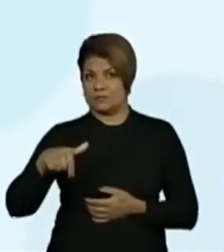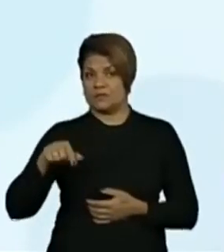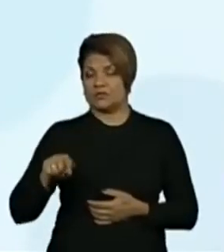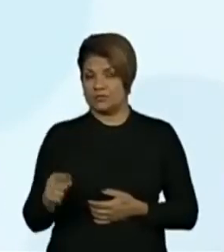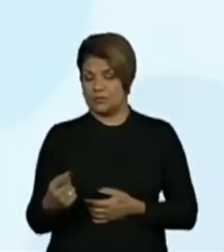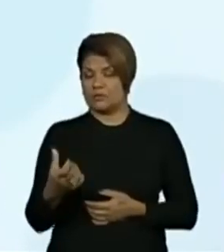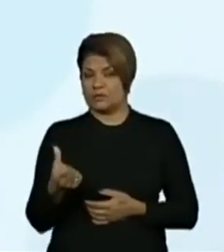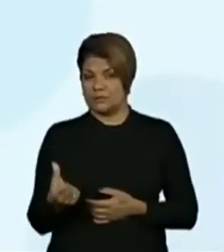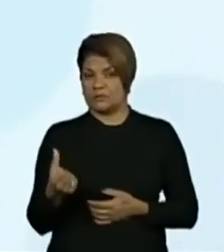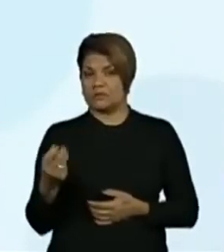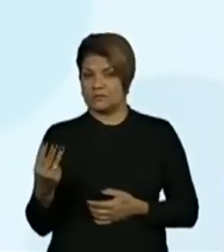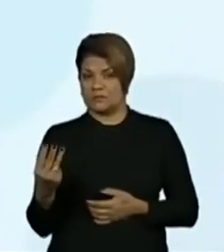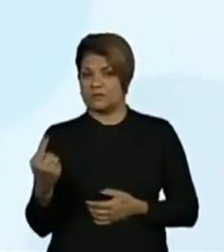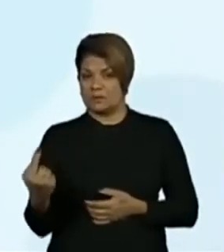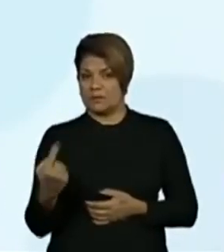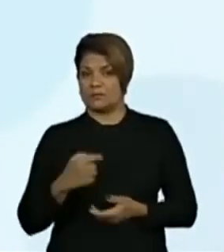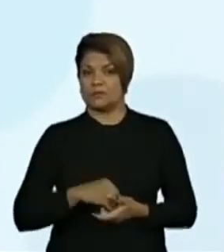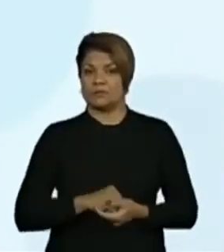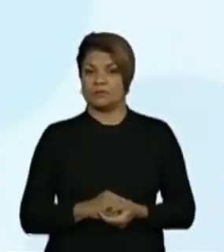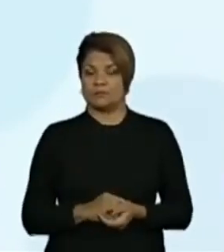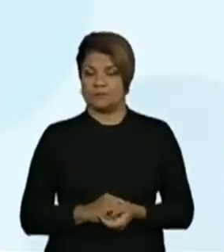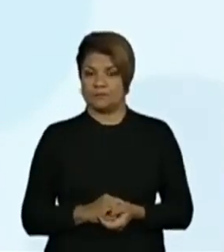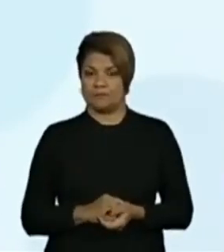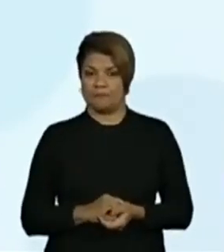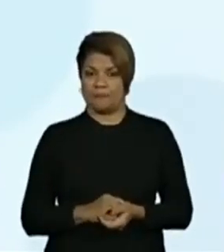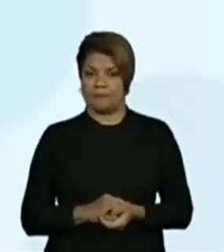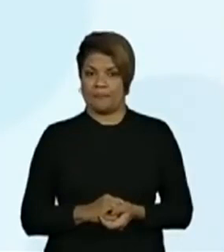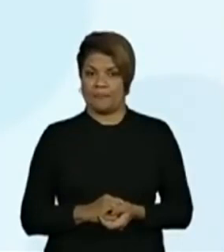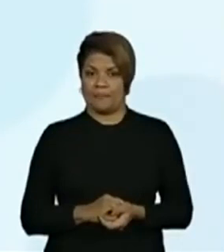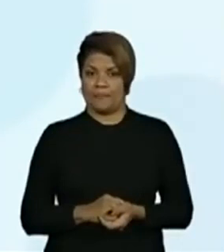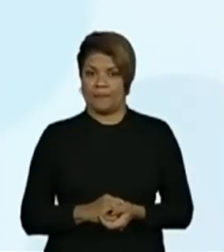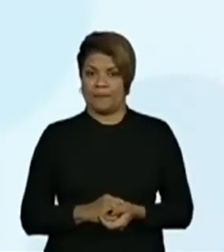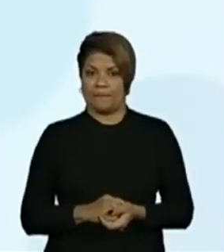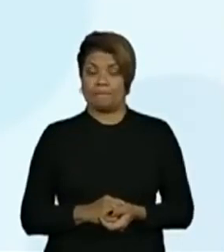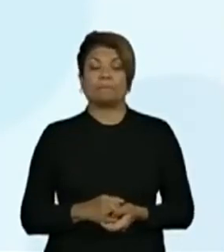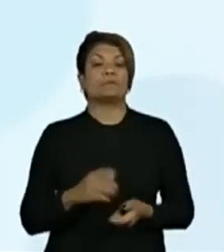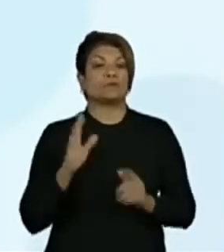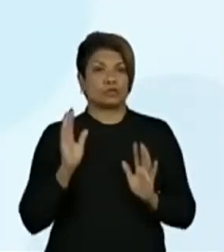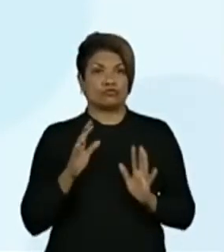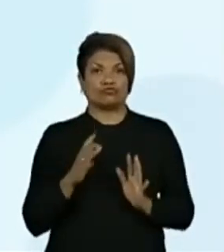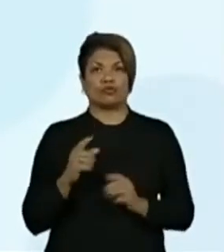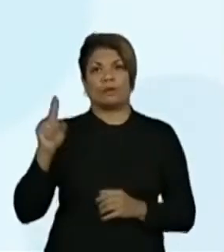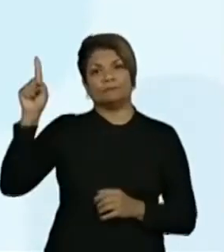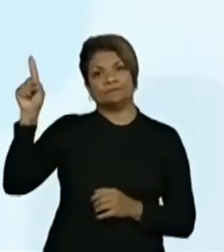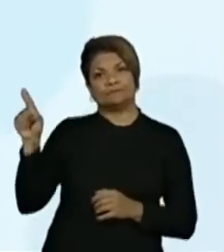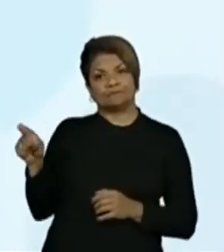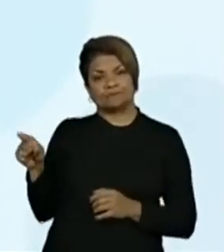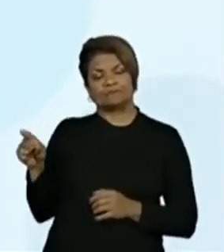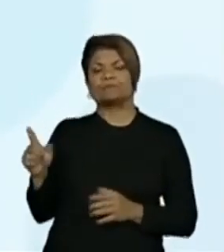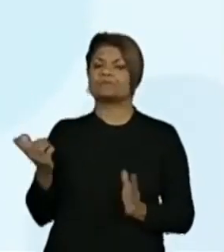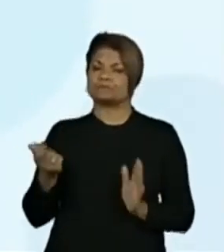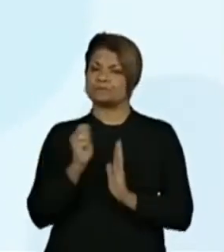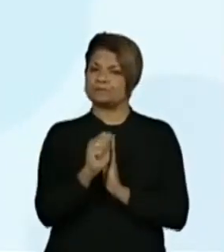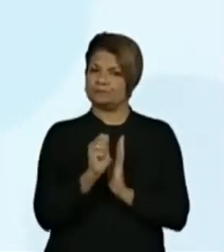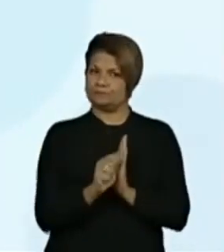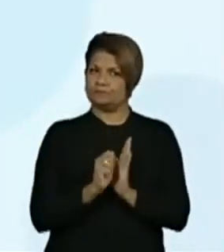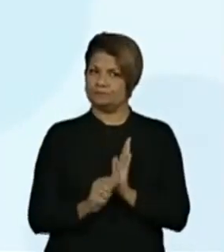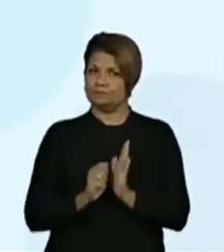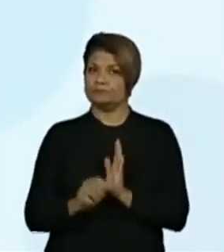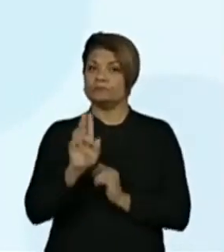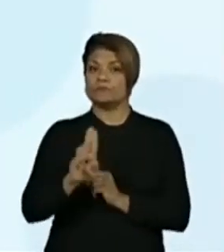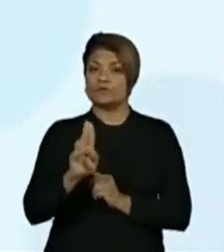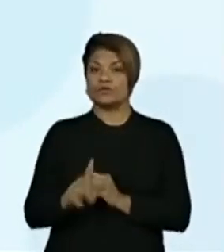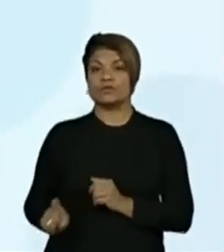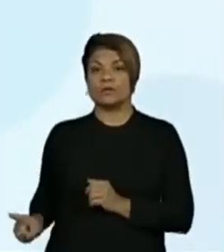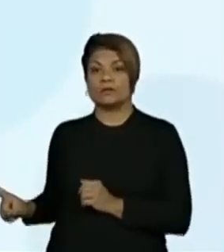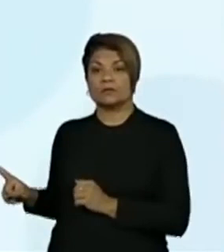.631. Tivemos aí os números que os estudantes escreveram na lousa, utilizando o quê?